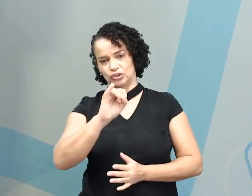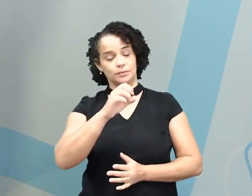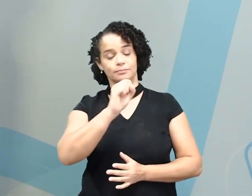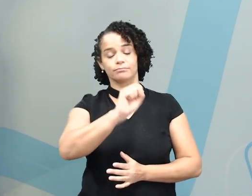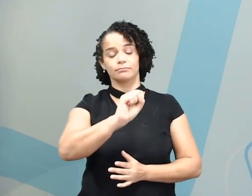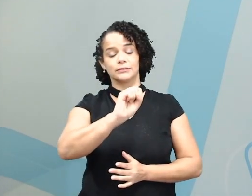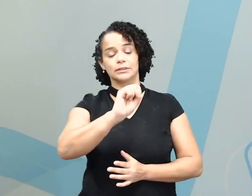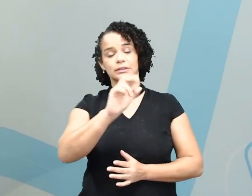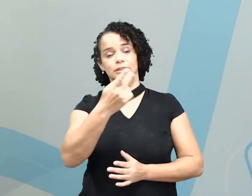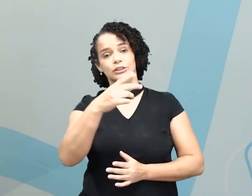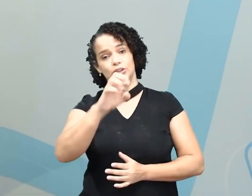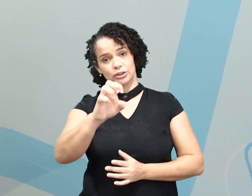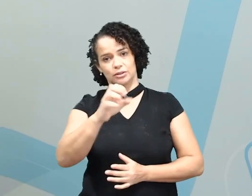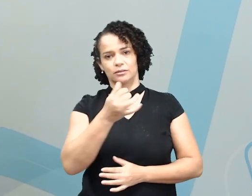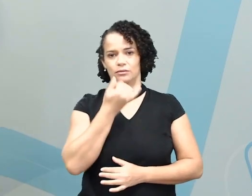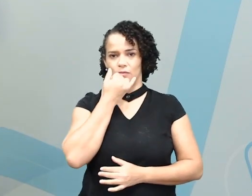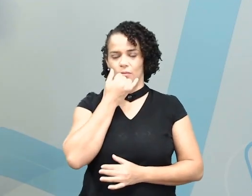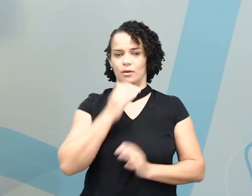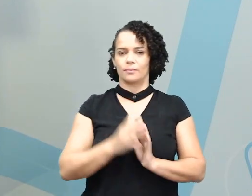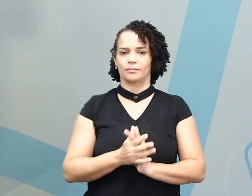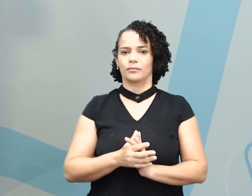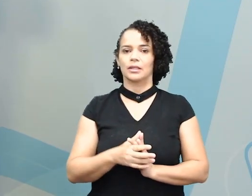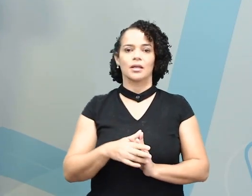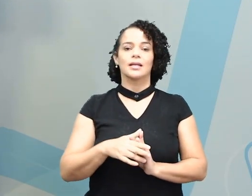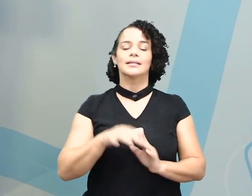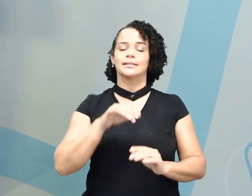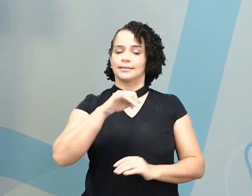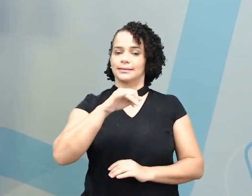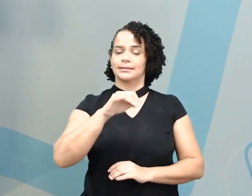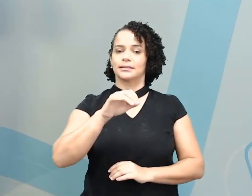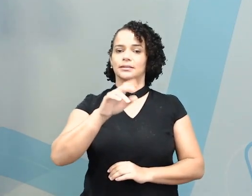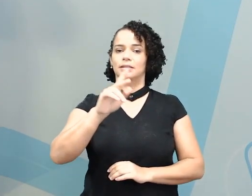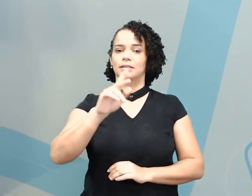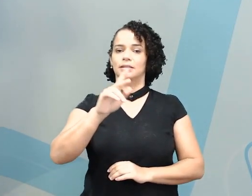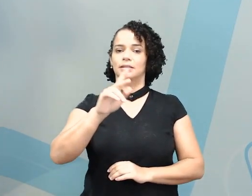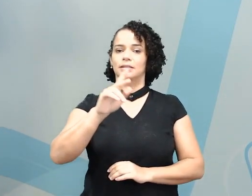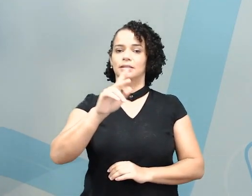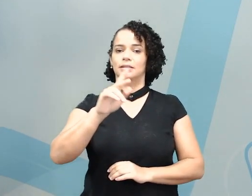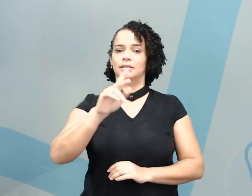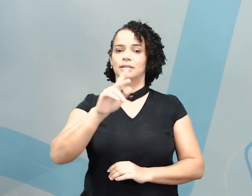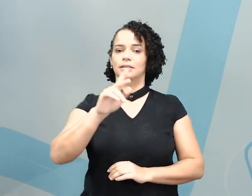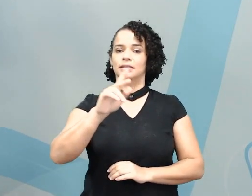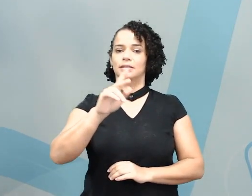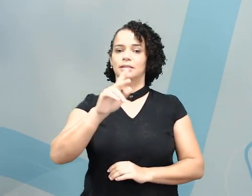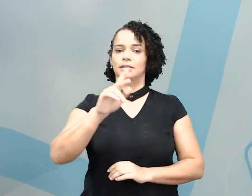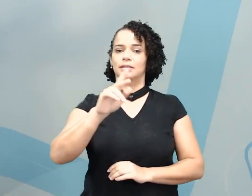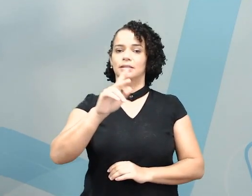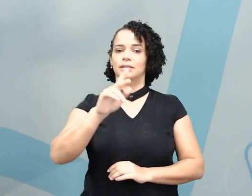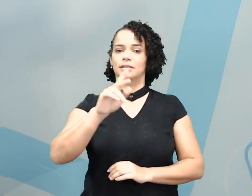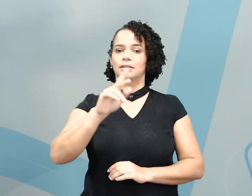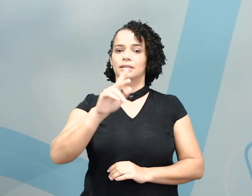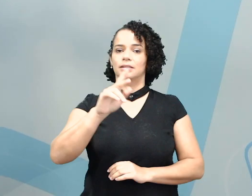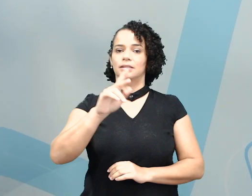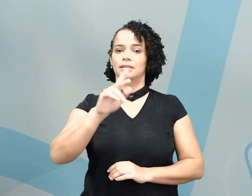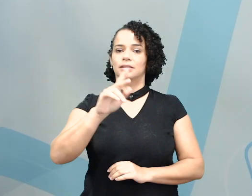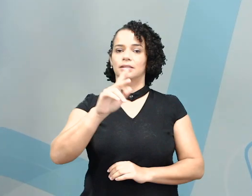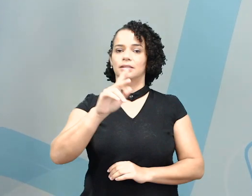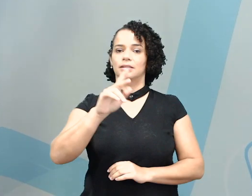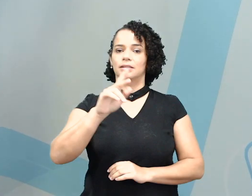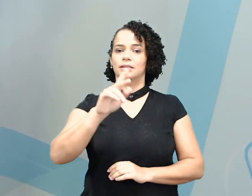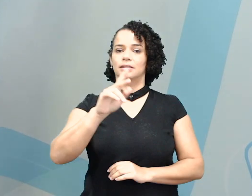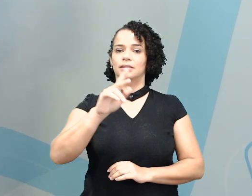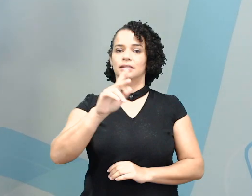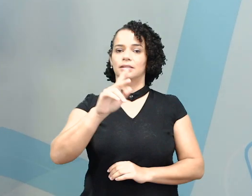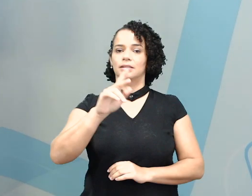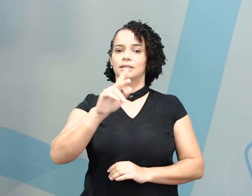Por quê? Porque que é para ele. Então, quando eu uso ele, eu não vou usar mais she e sim